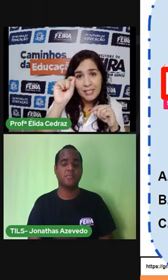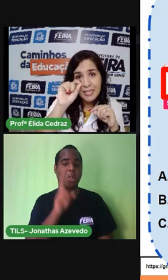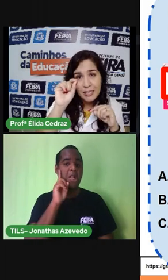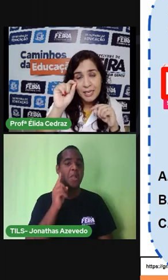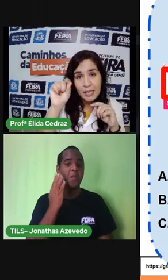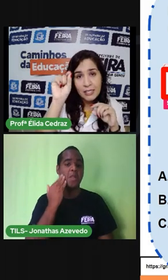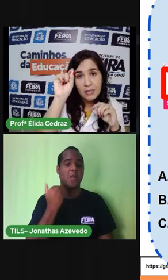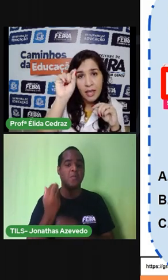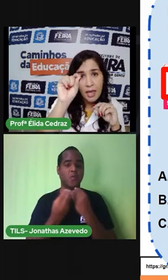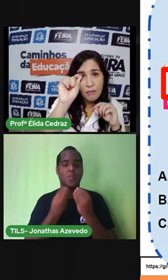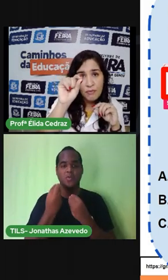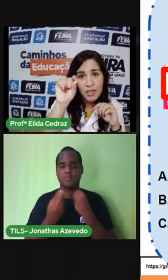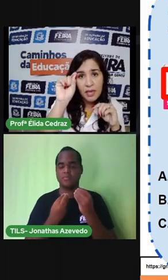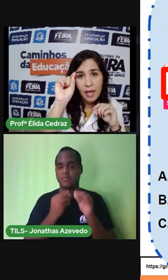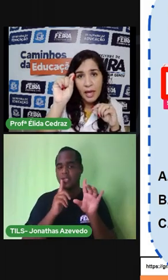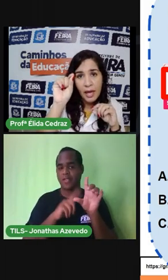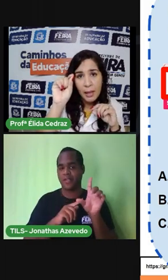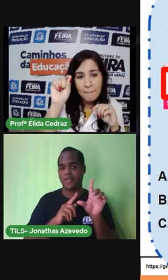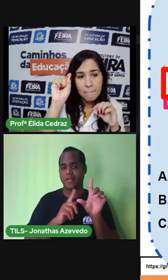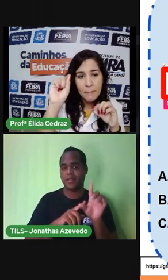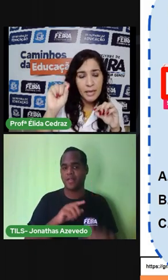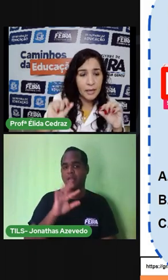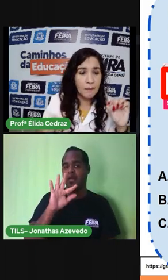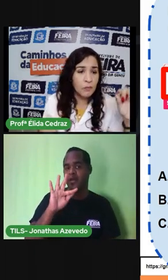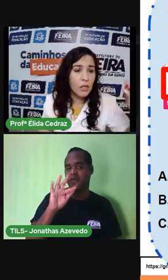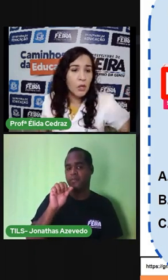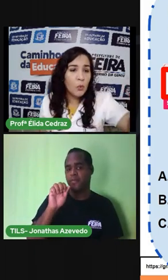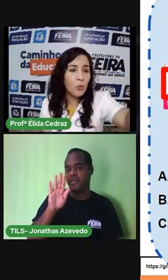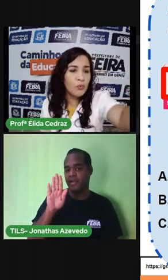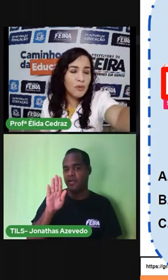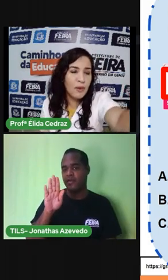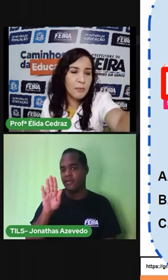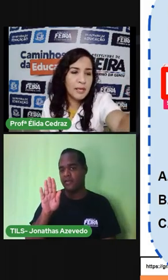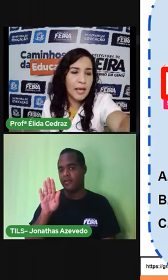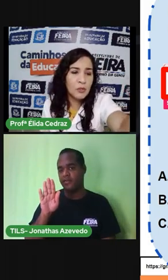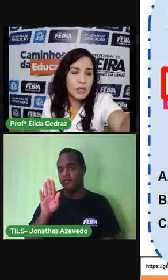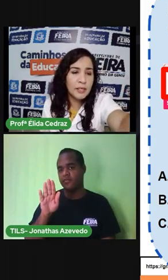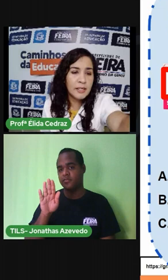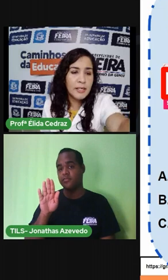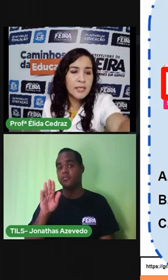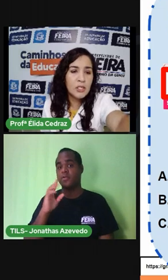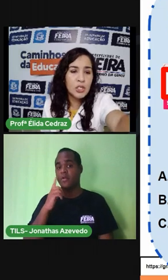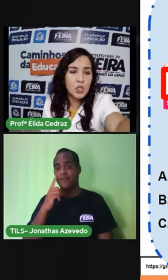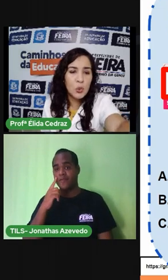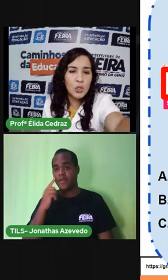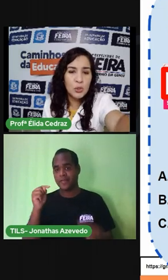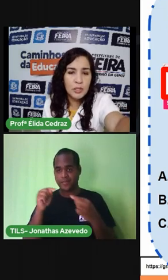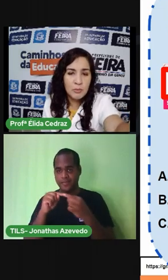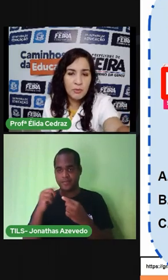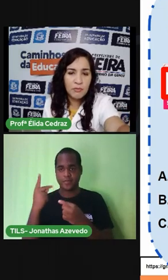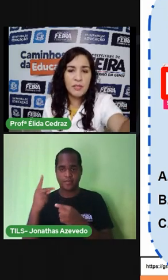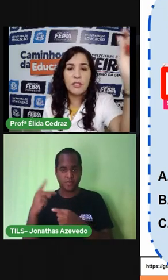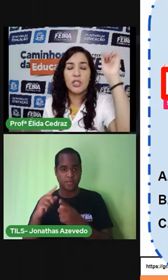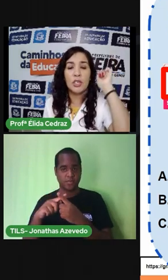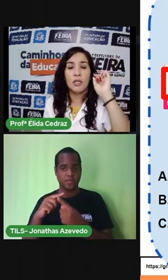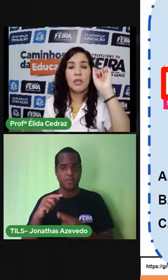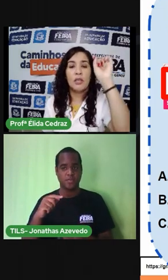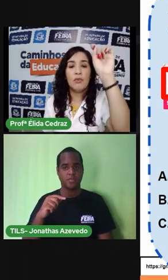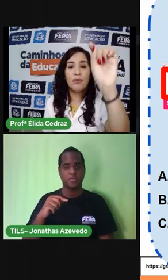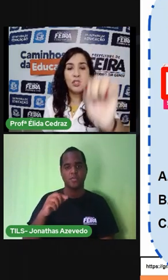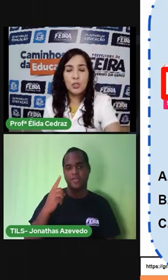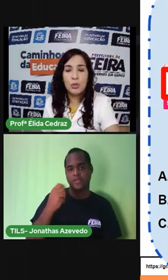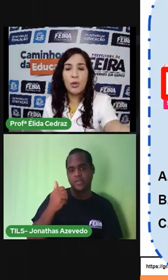vai estar as letrinhas F A B um foi fabricado dia 15 de julho de 2020